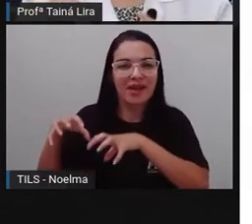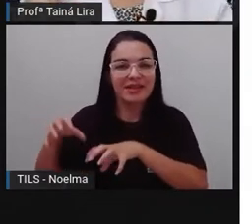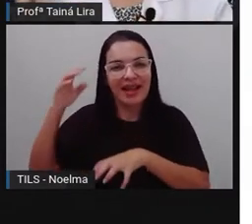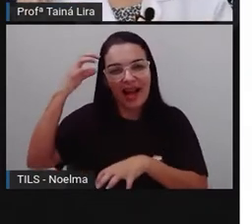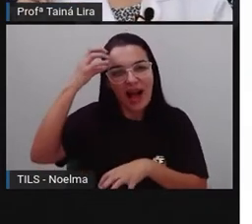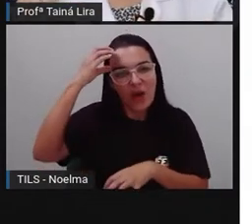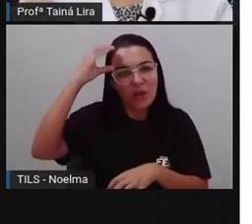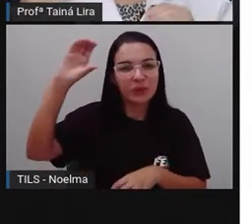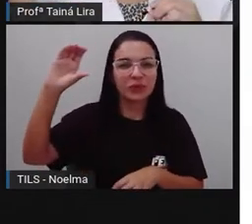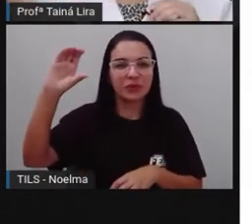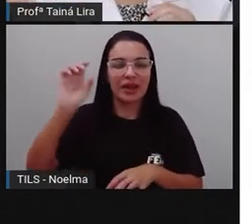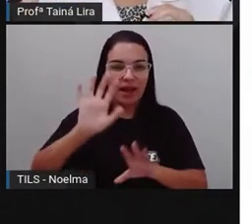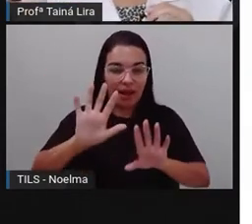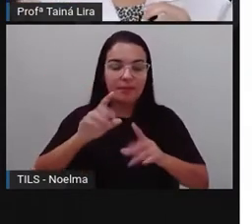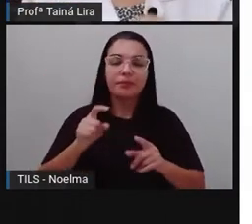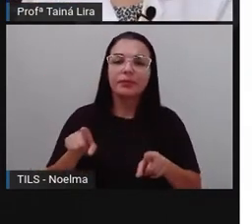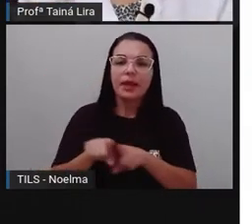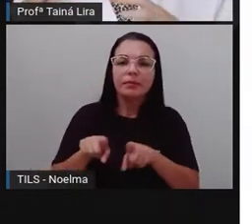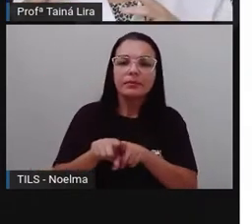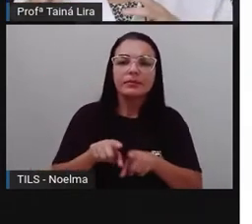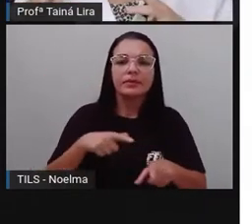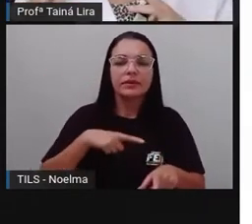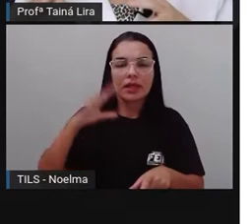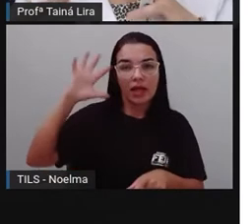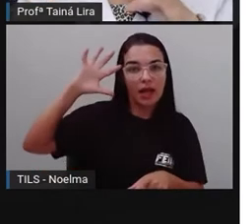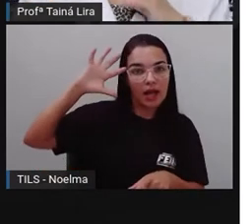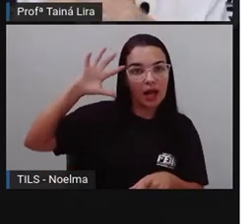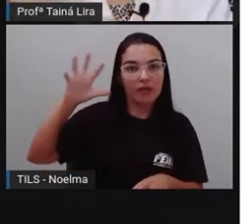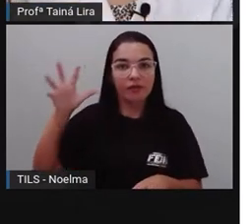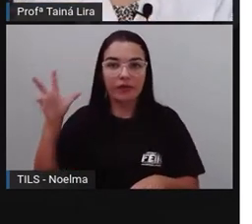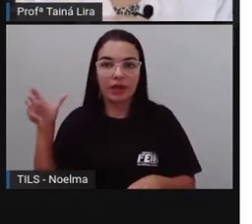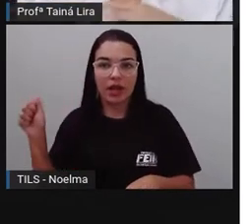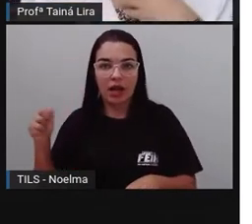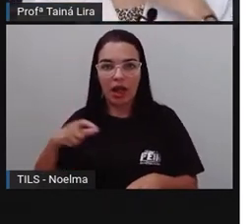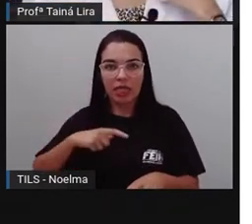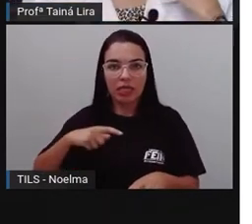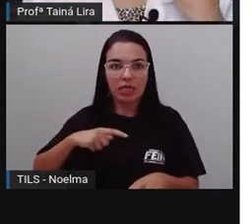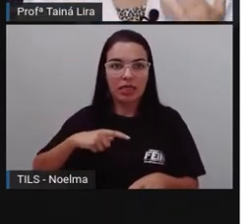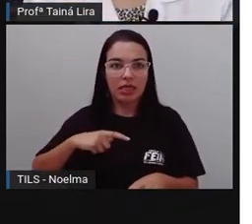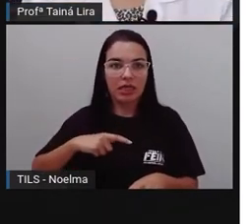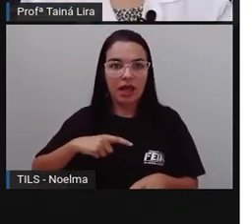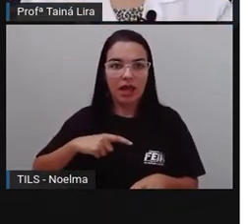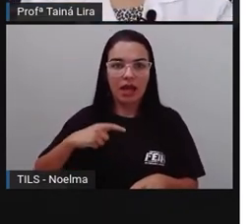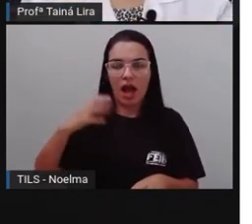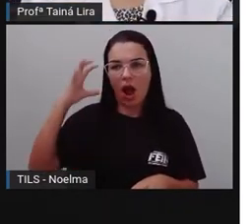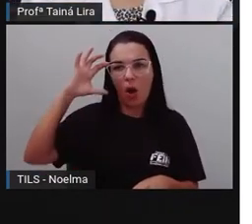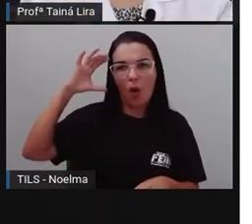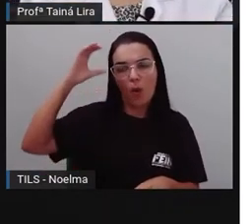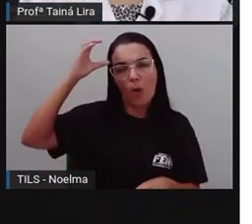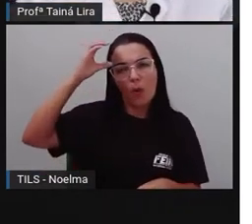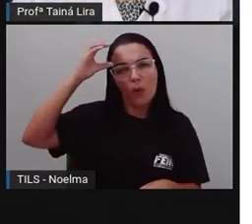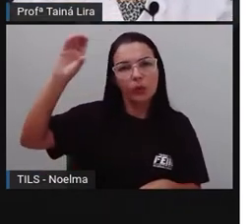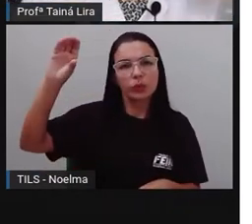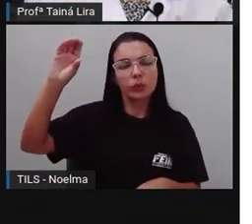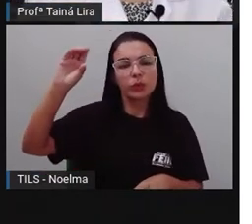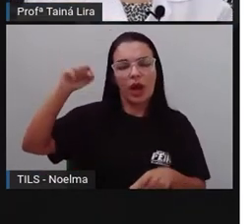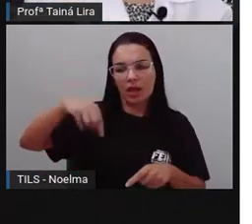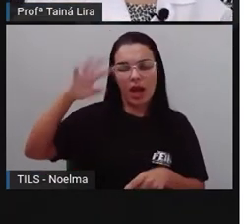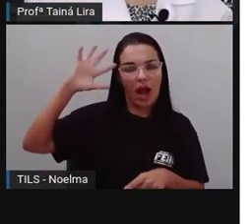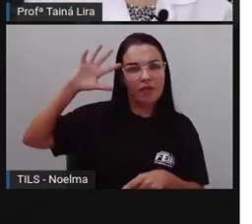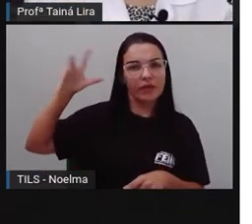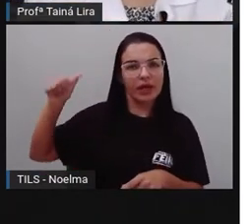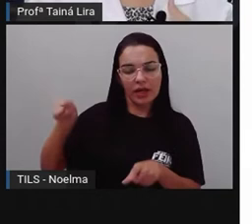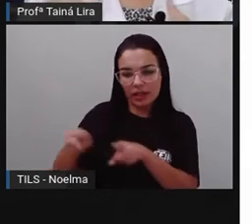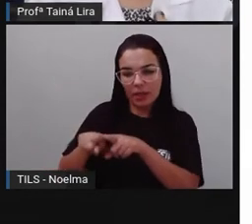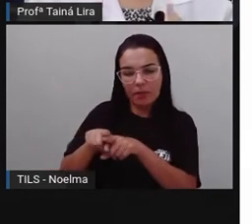quando ele falou ali do povo africano, não é? Que tem vários traços da cultura africana que fazem